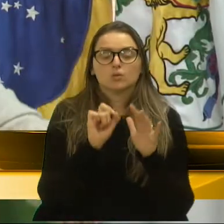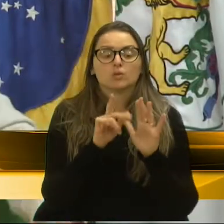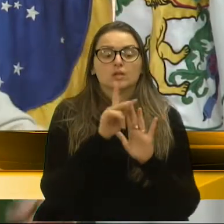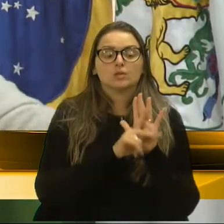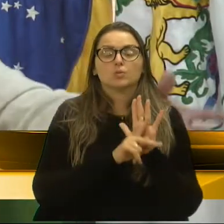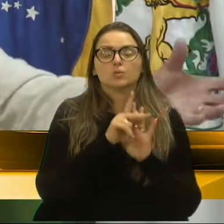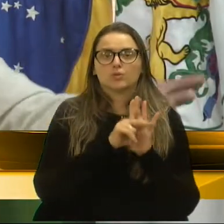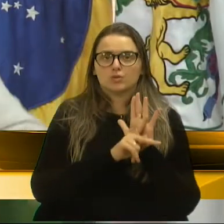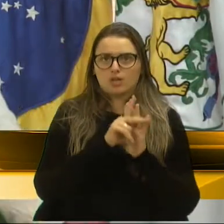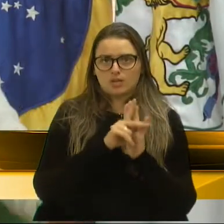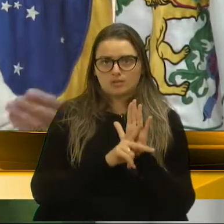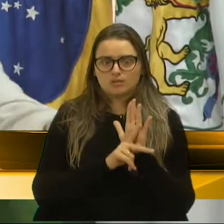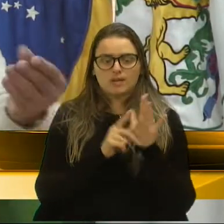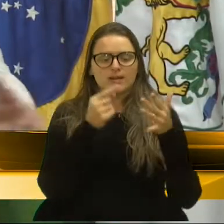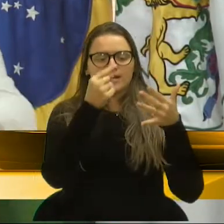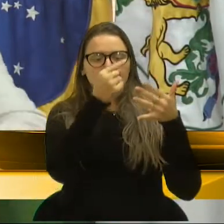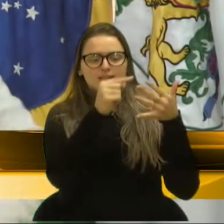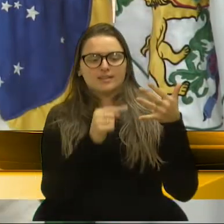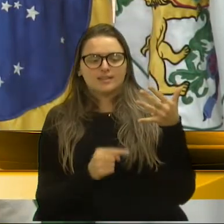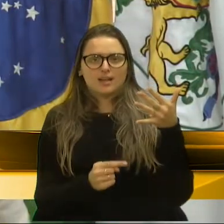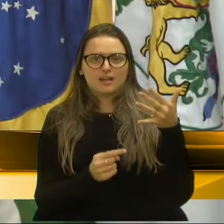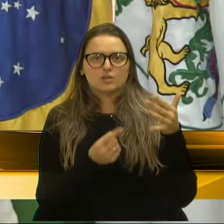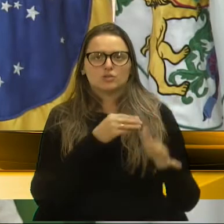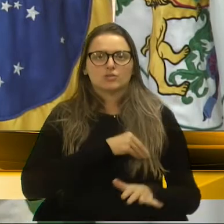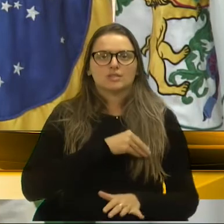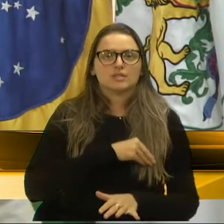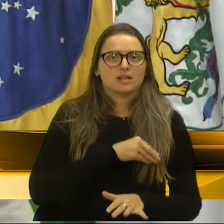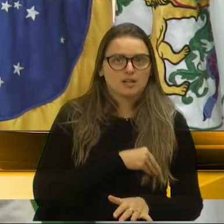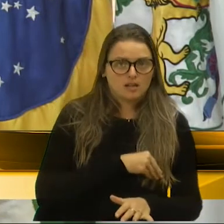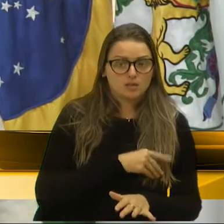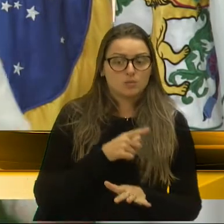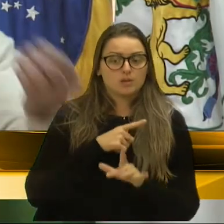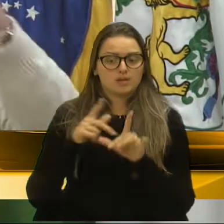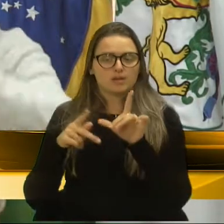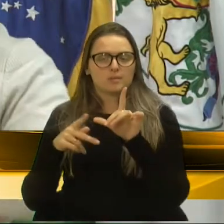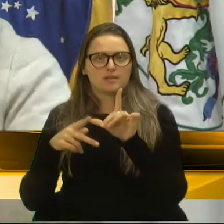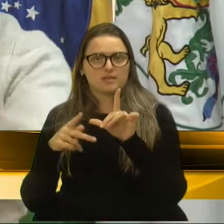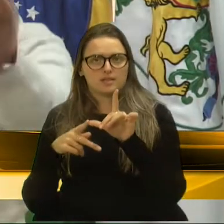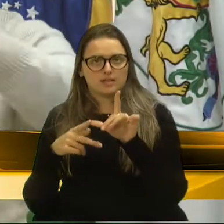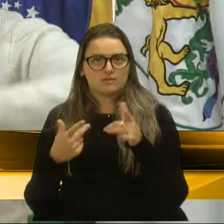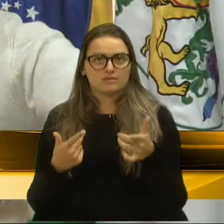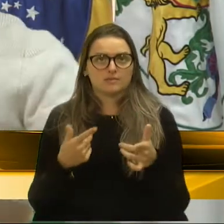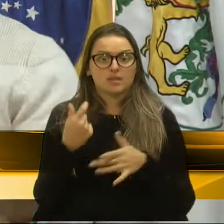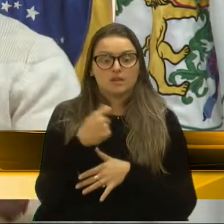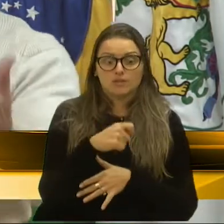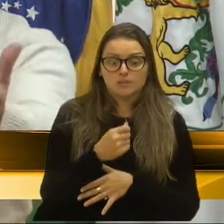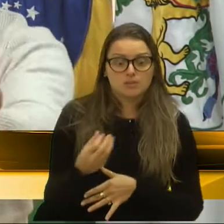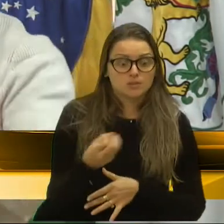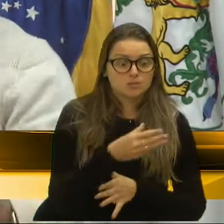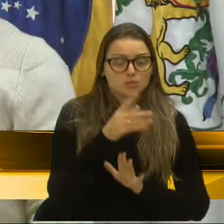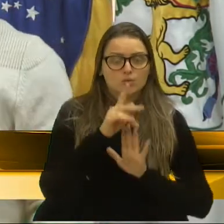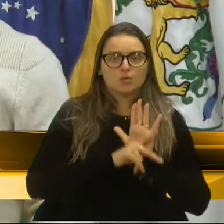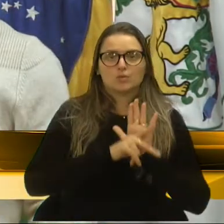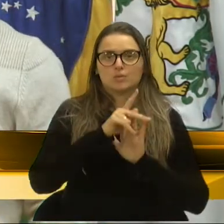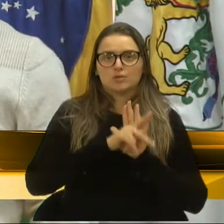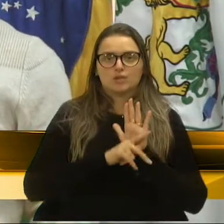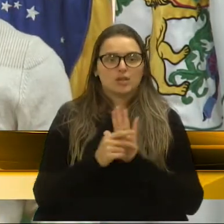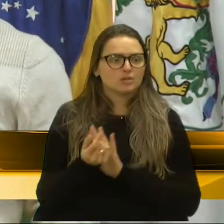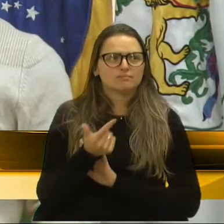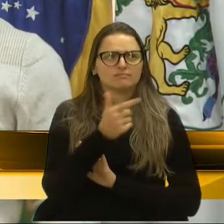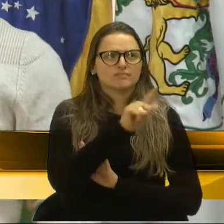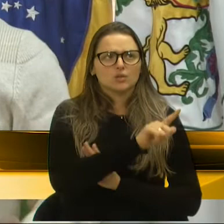projeto, critérios de renda, nunca foi levado em conta, isso, talvez vai ter que vir para cá um novo projeto com outro modelo,